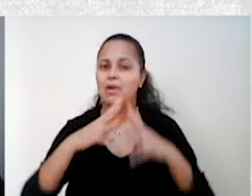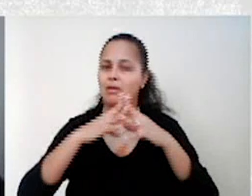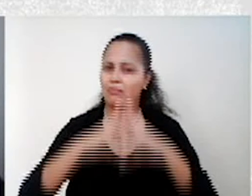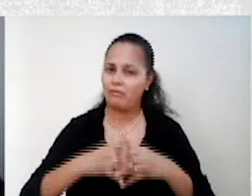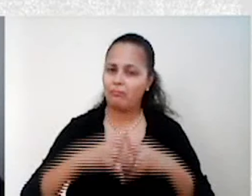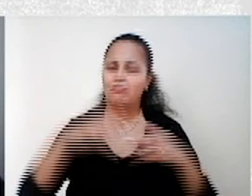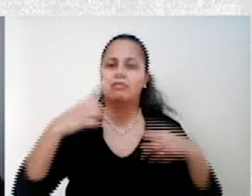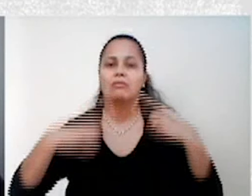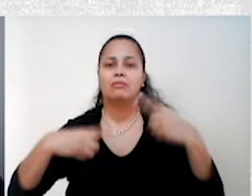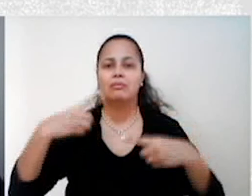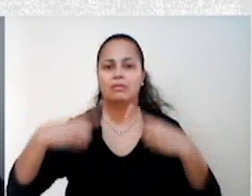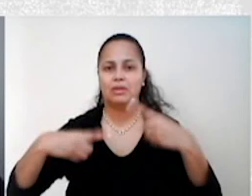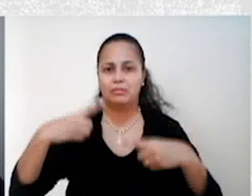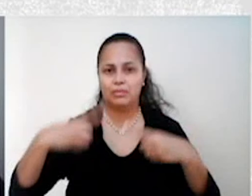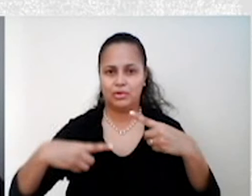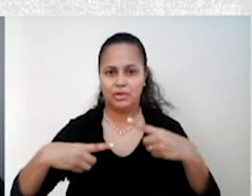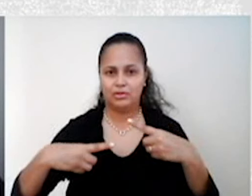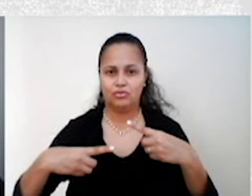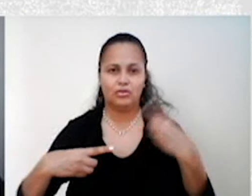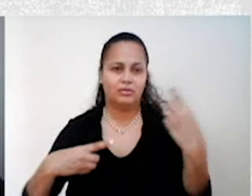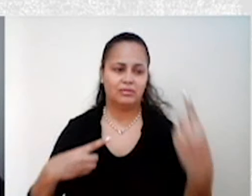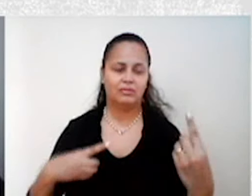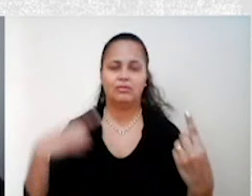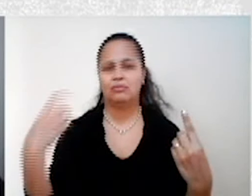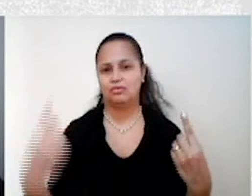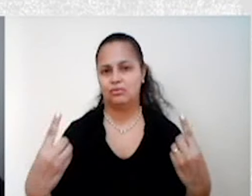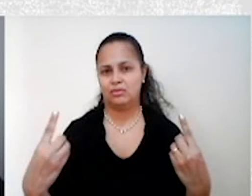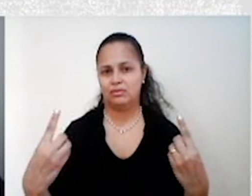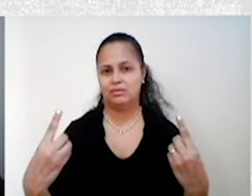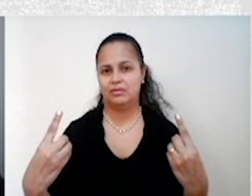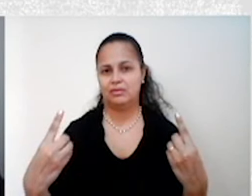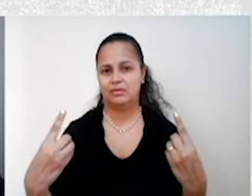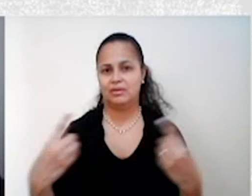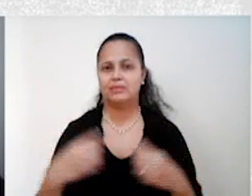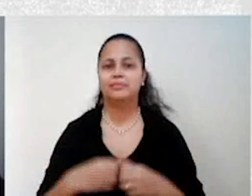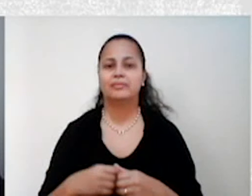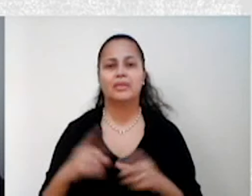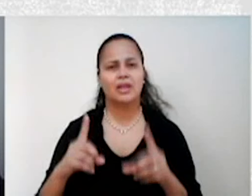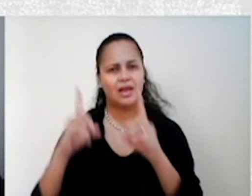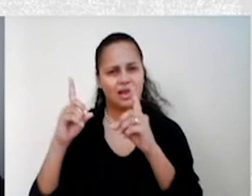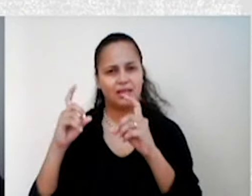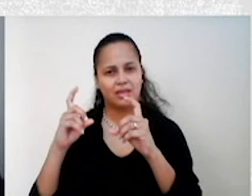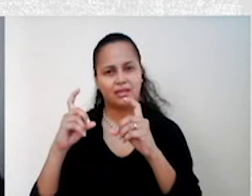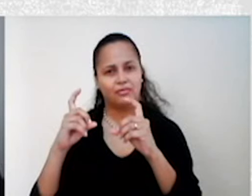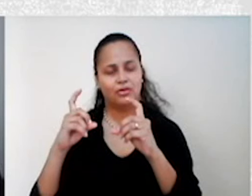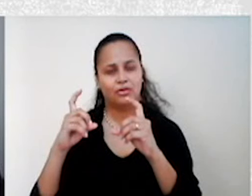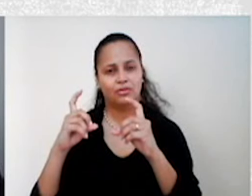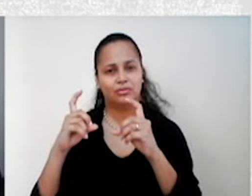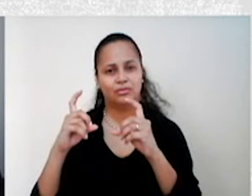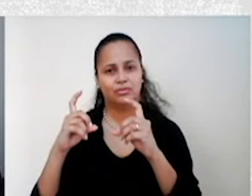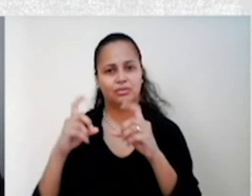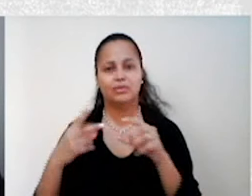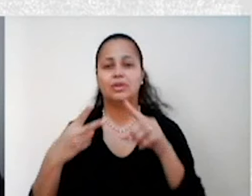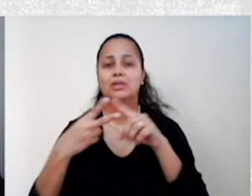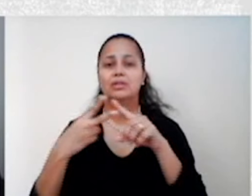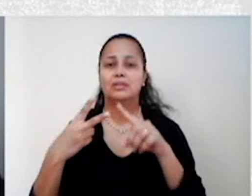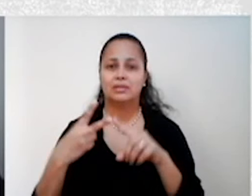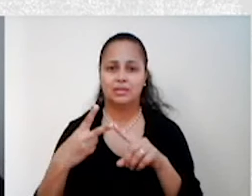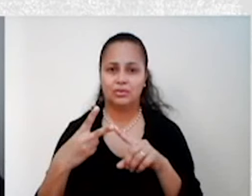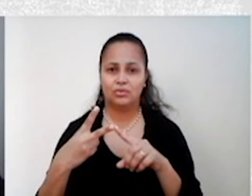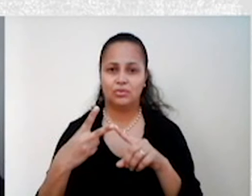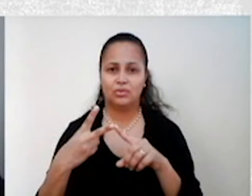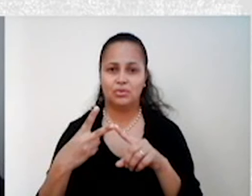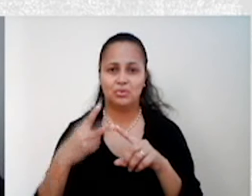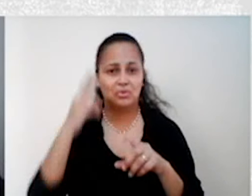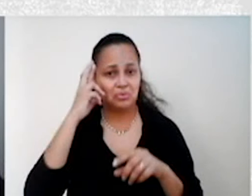da política, tanto da esquerda quanto de direita. Essa foto ao lado, pessoal, são os dois principais